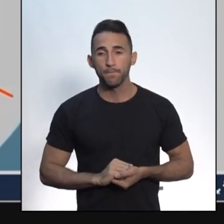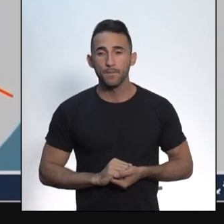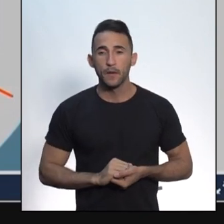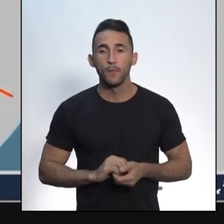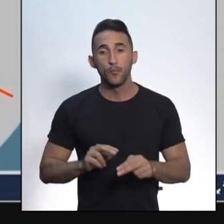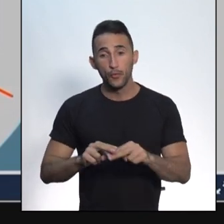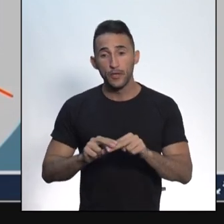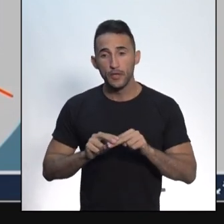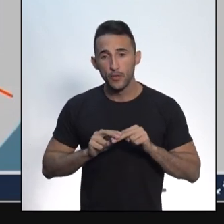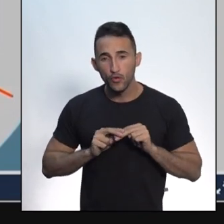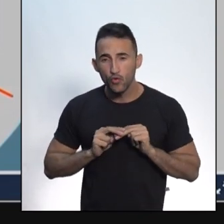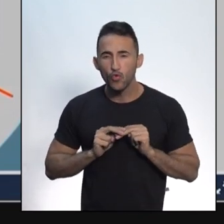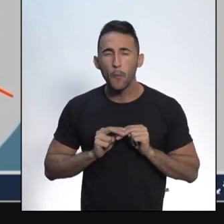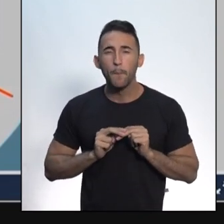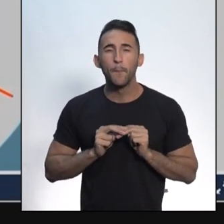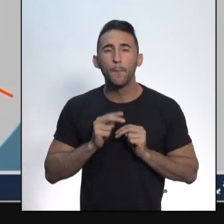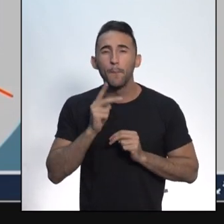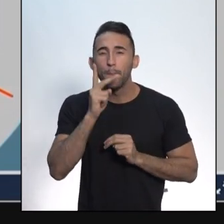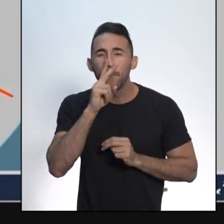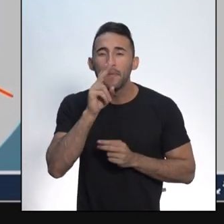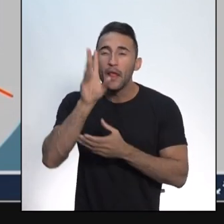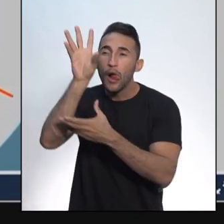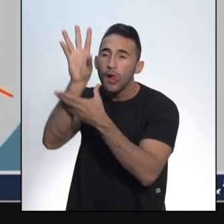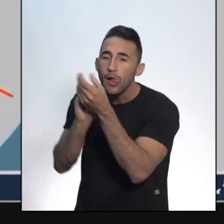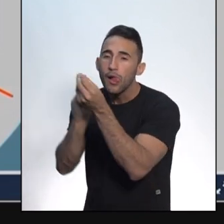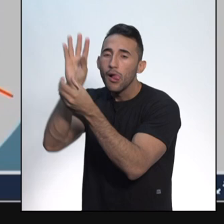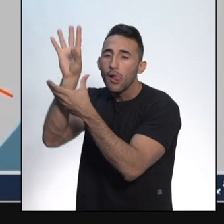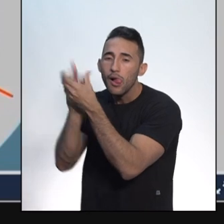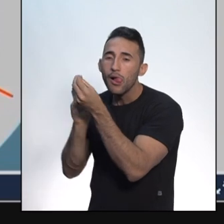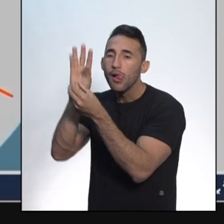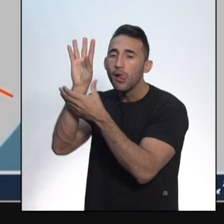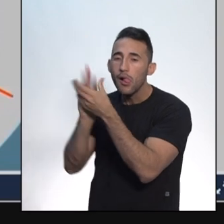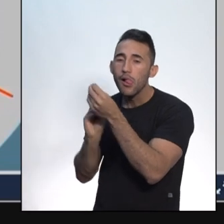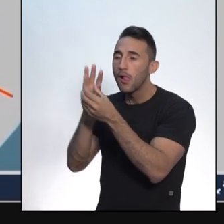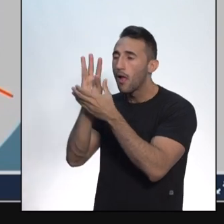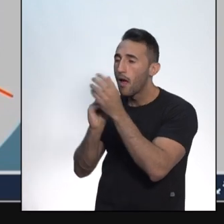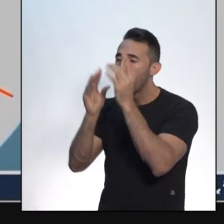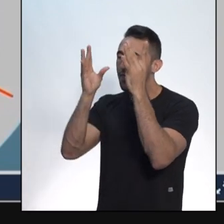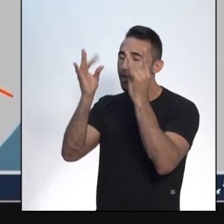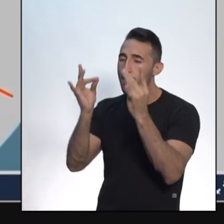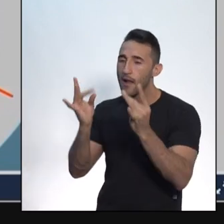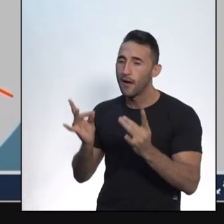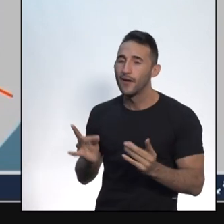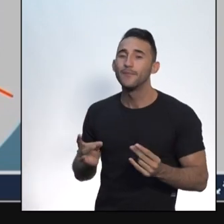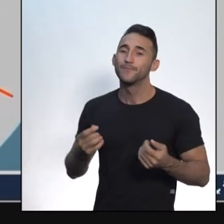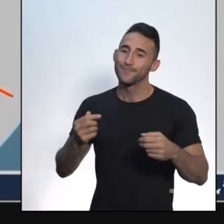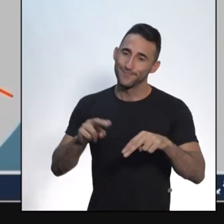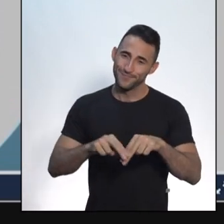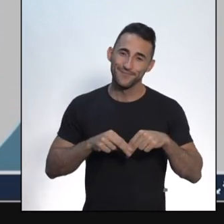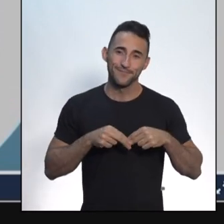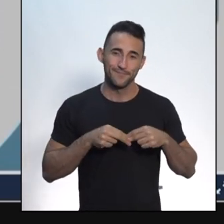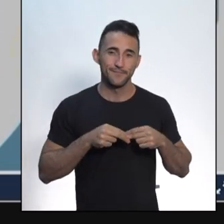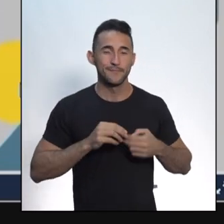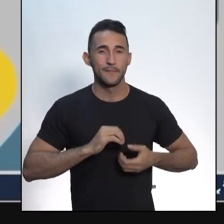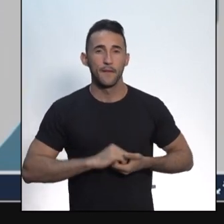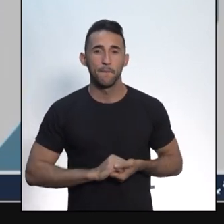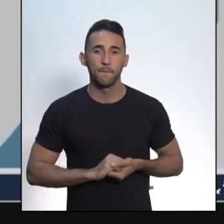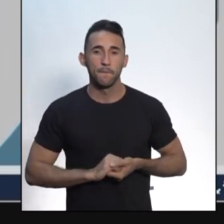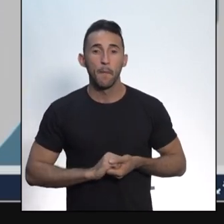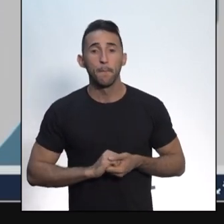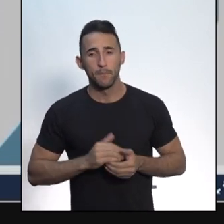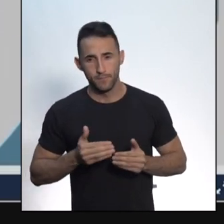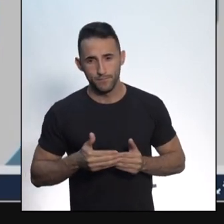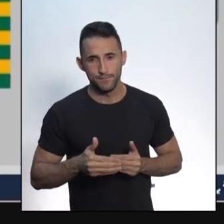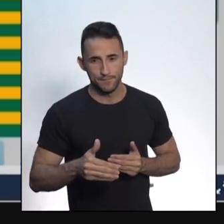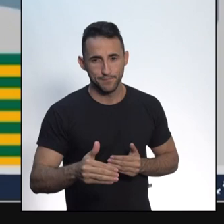é o motivo de tanta cópia. O Brasil queria ser como os Estados Unidos. Podemos